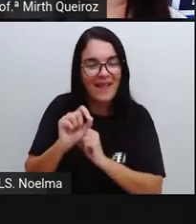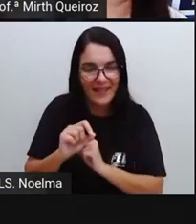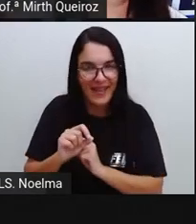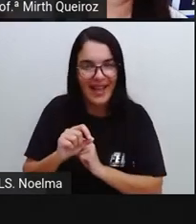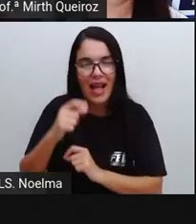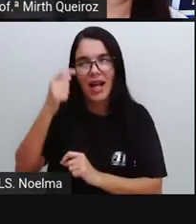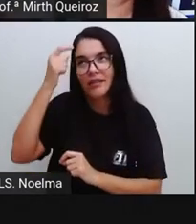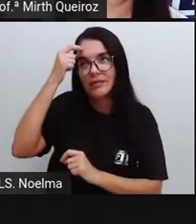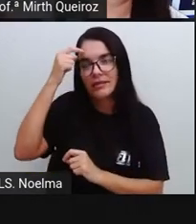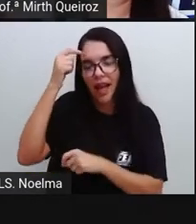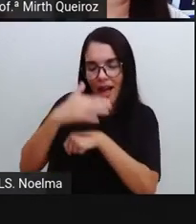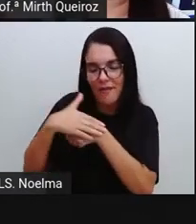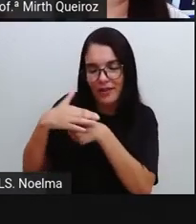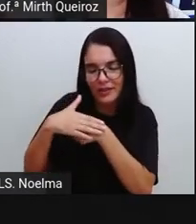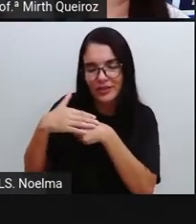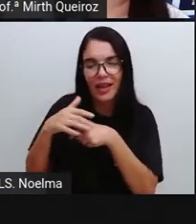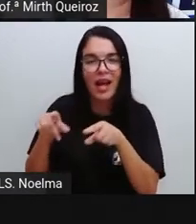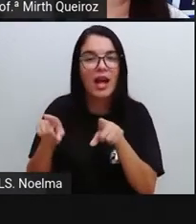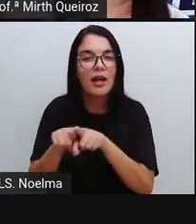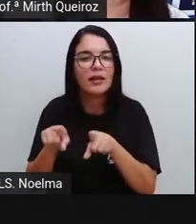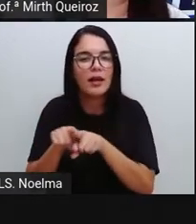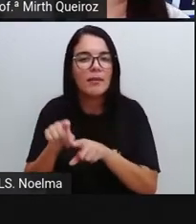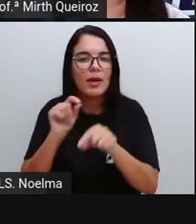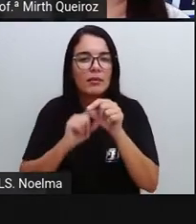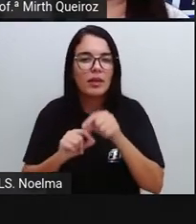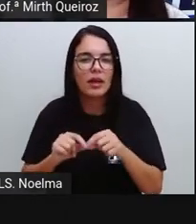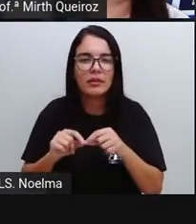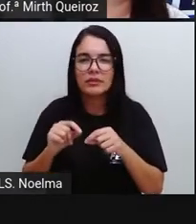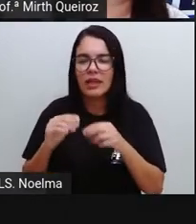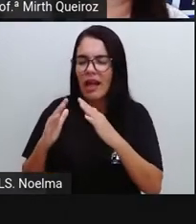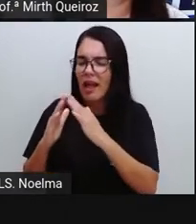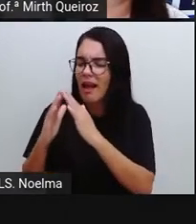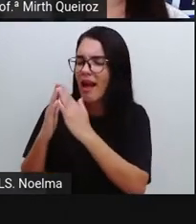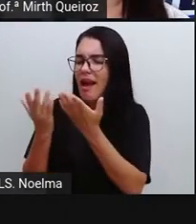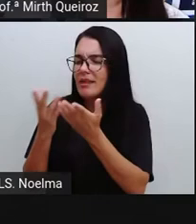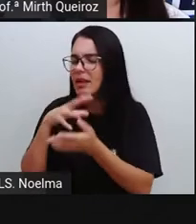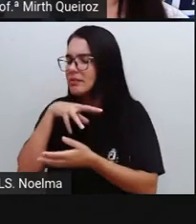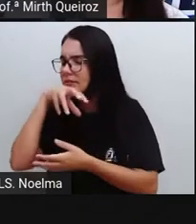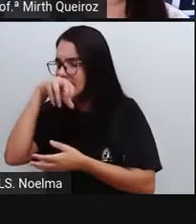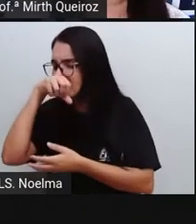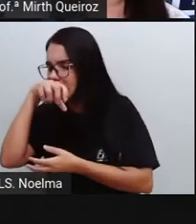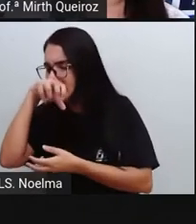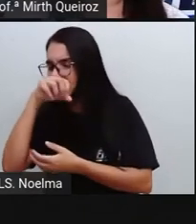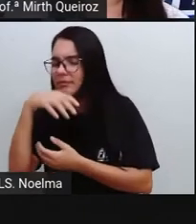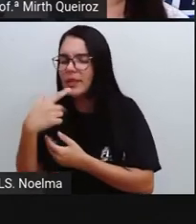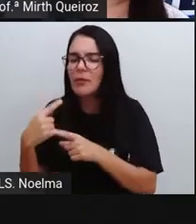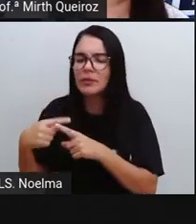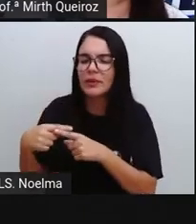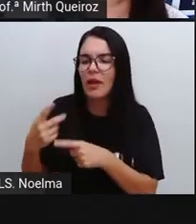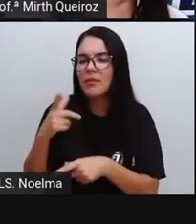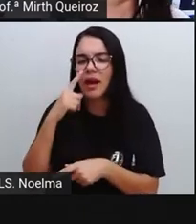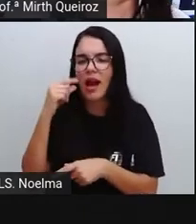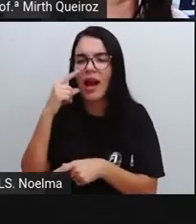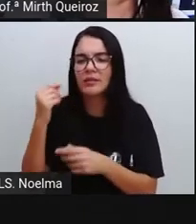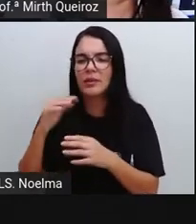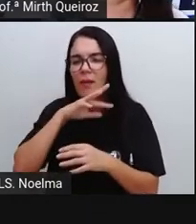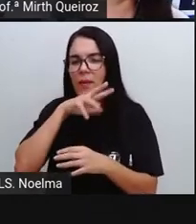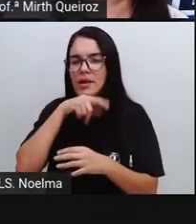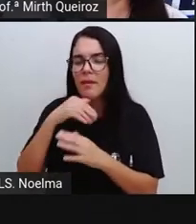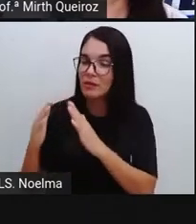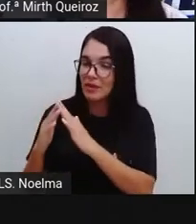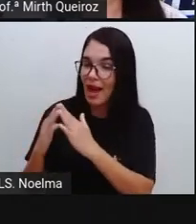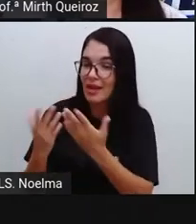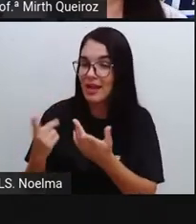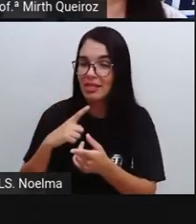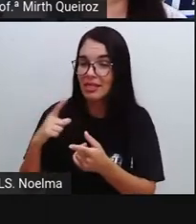nossa memória afetiva, né? Por lembrar aconchego, lembrar de casa, né? Que é um gato, é um animal doméstico. E com